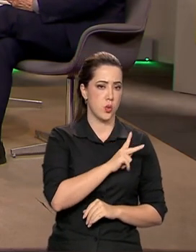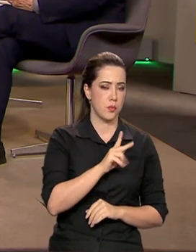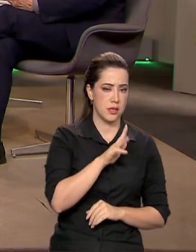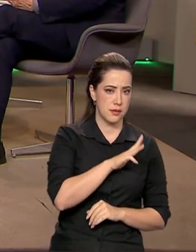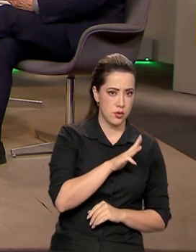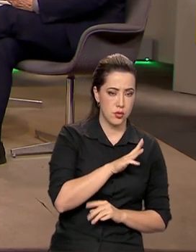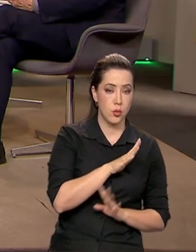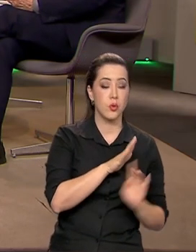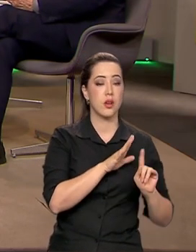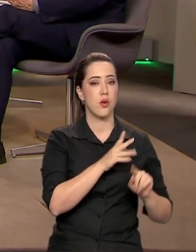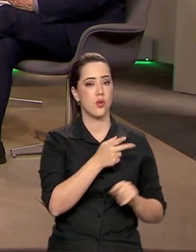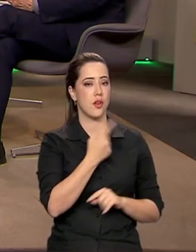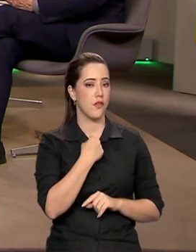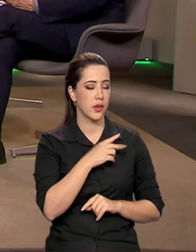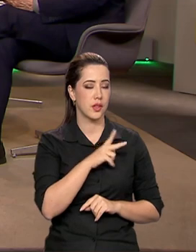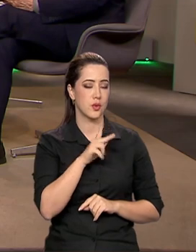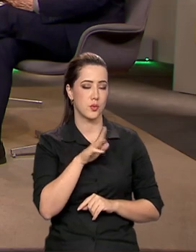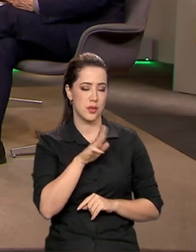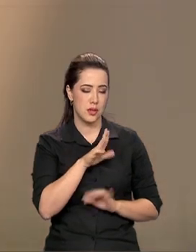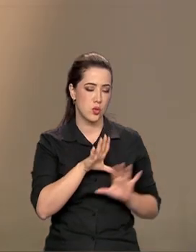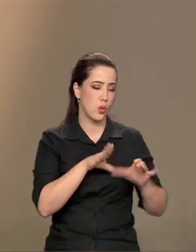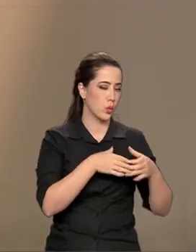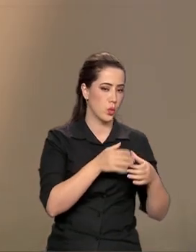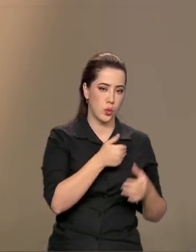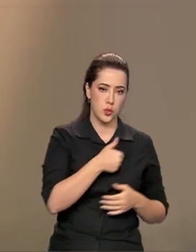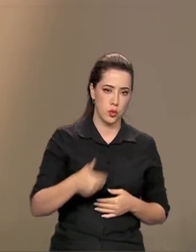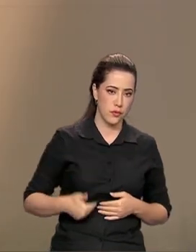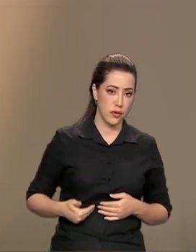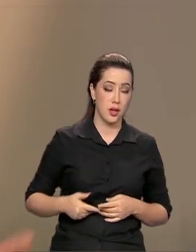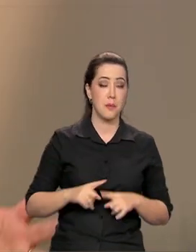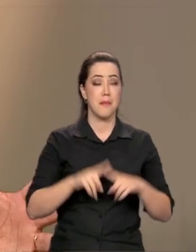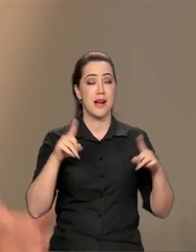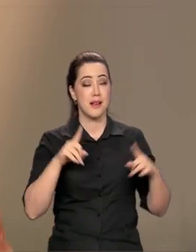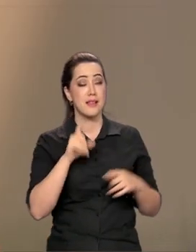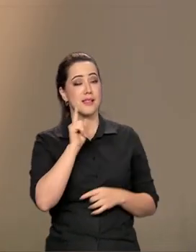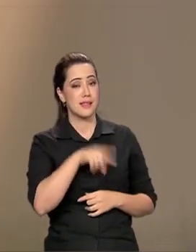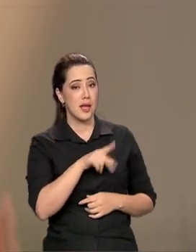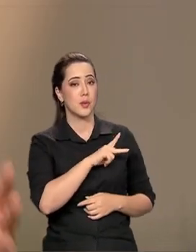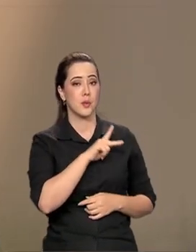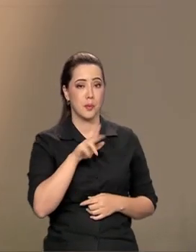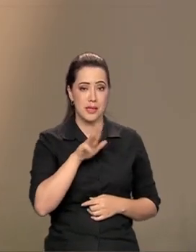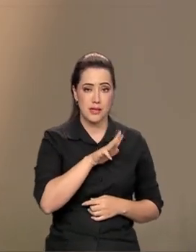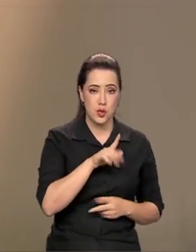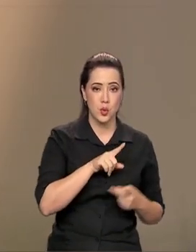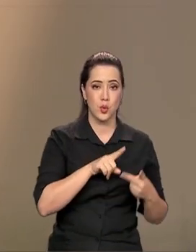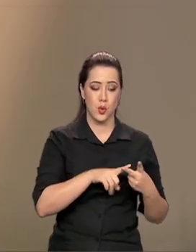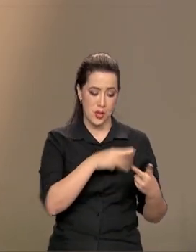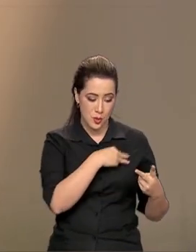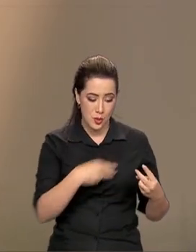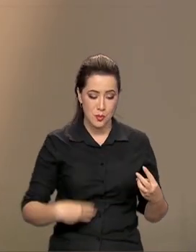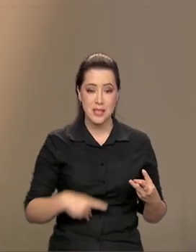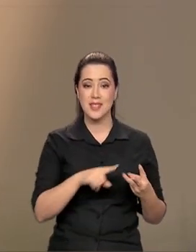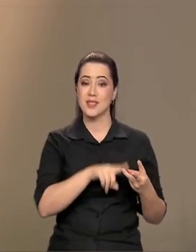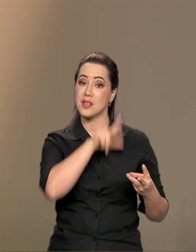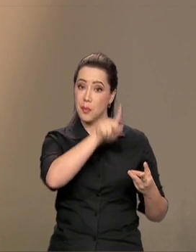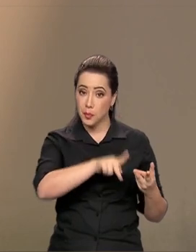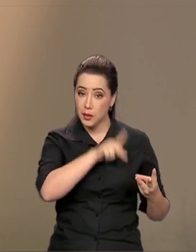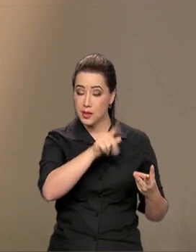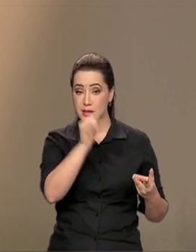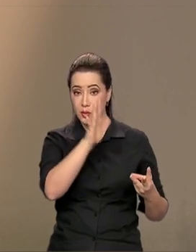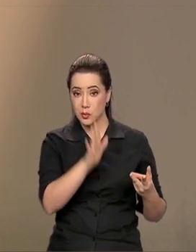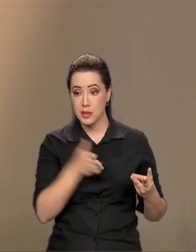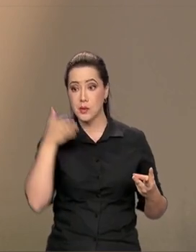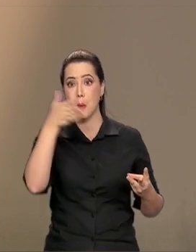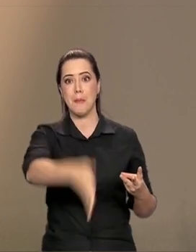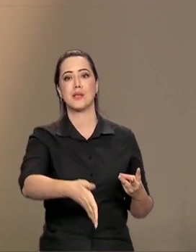Lula, nem do governo do presidente Lula. Será do governo do presidente Lula, dos ministros e do povo brasileiro, que participou de forma